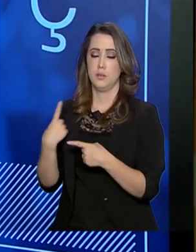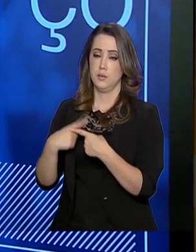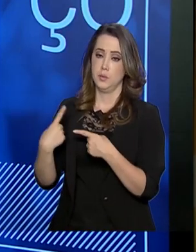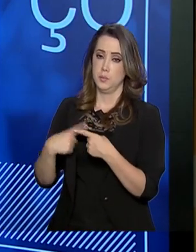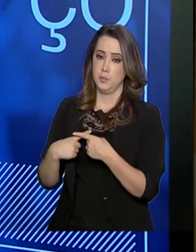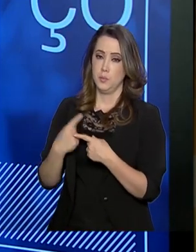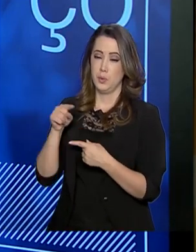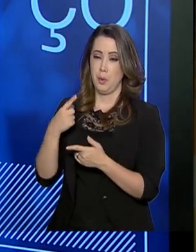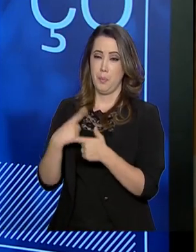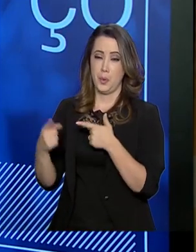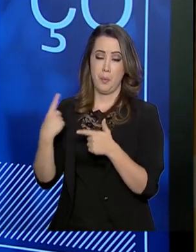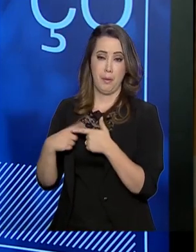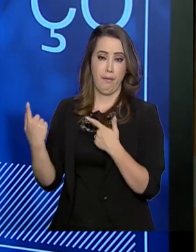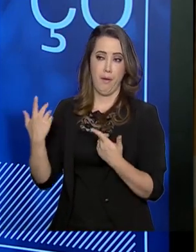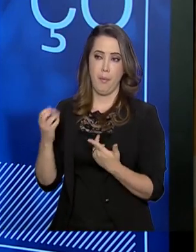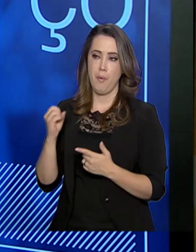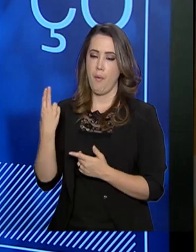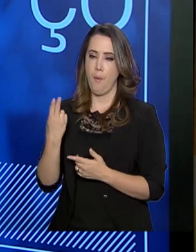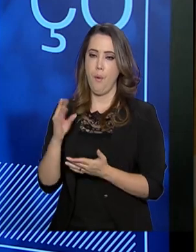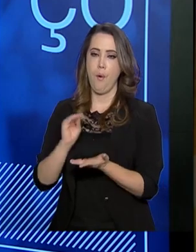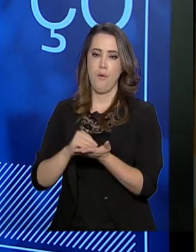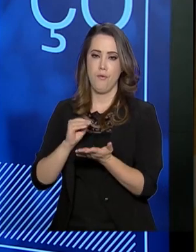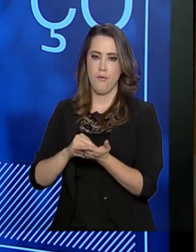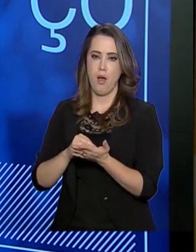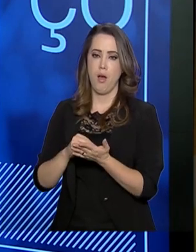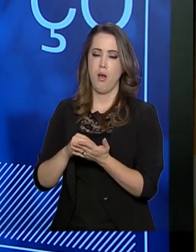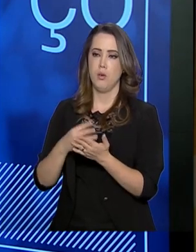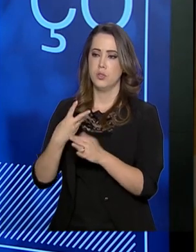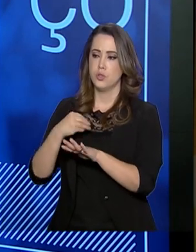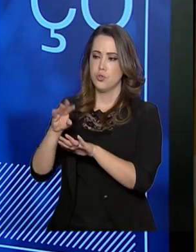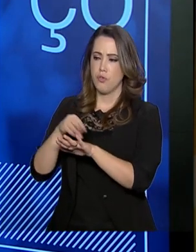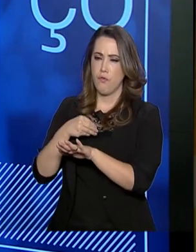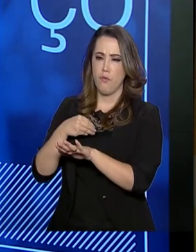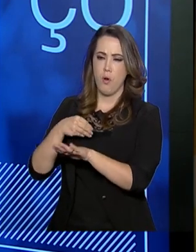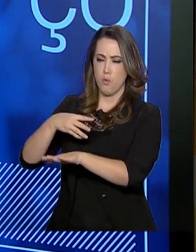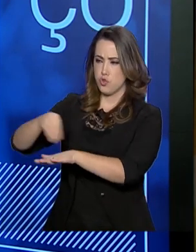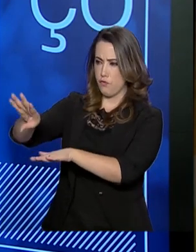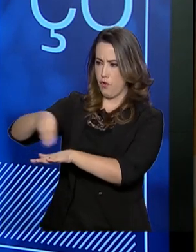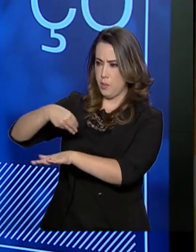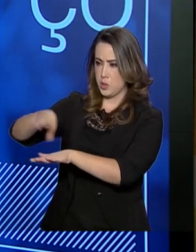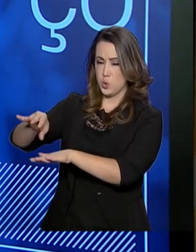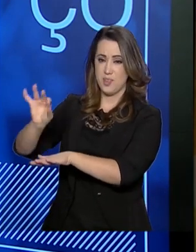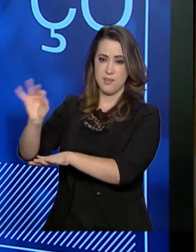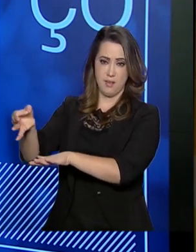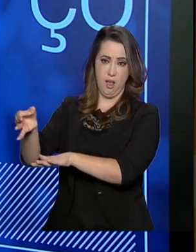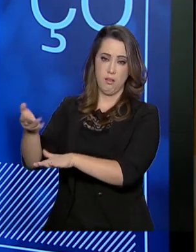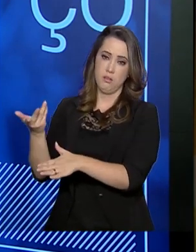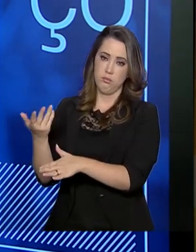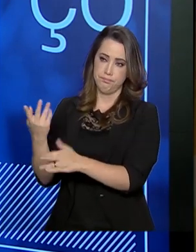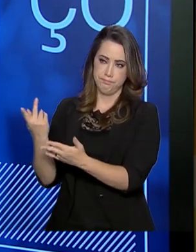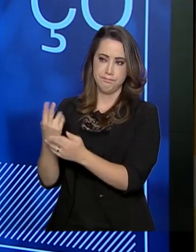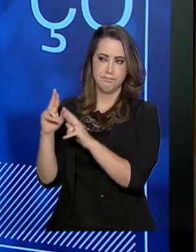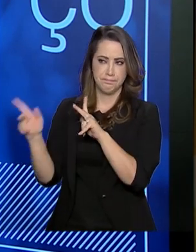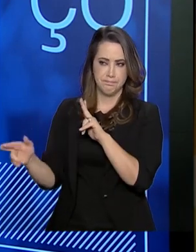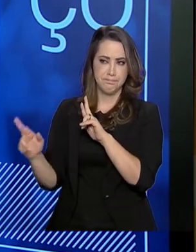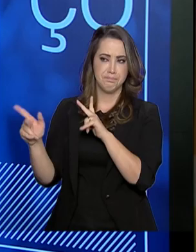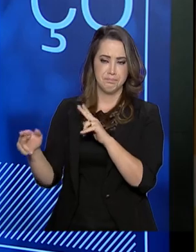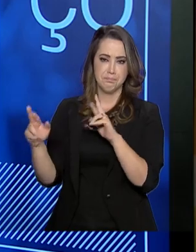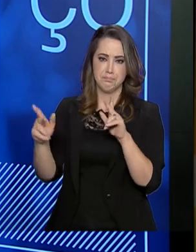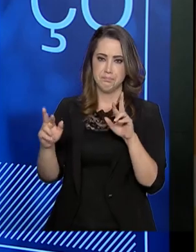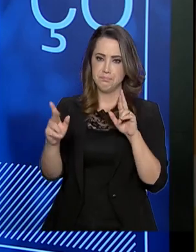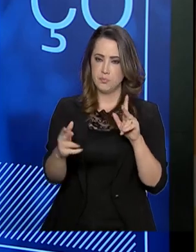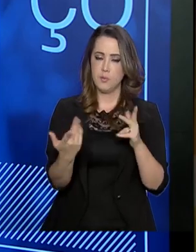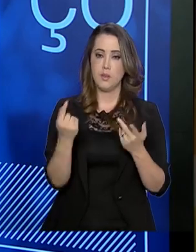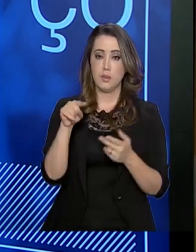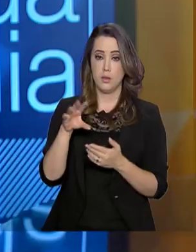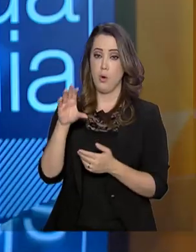causa de fraude ou por não conformidade de informação. Então, o Cadastro Único, ele cumpre esse papel. O Cadastro Único, as famílias